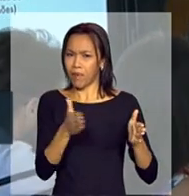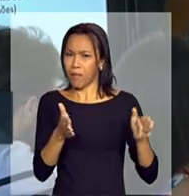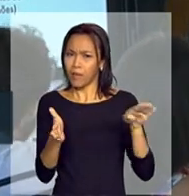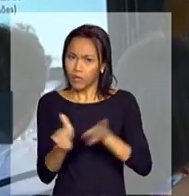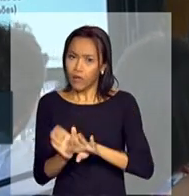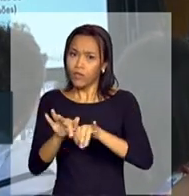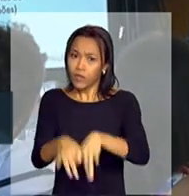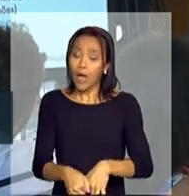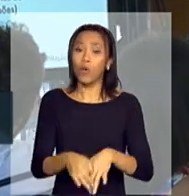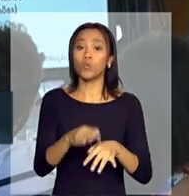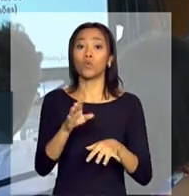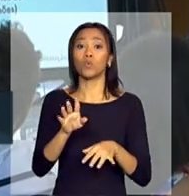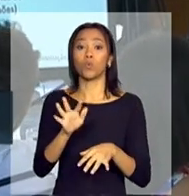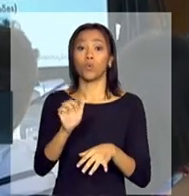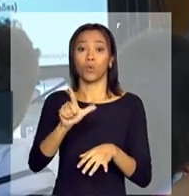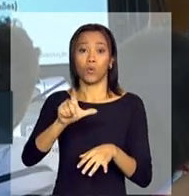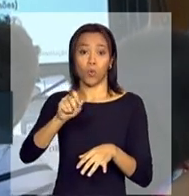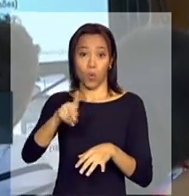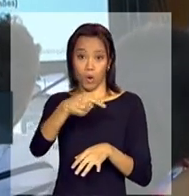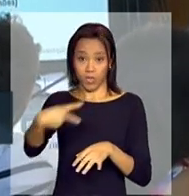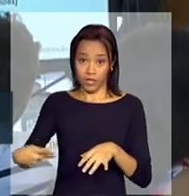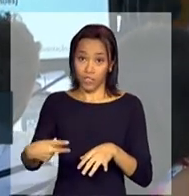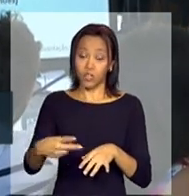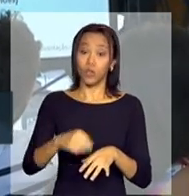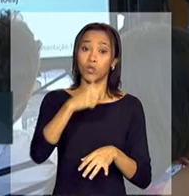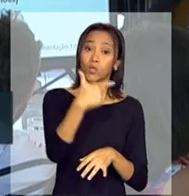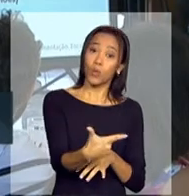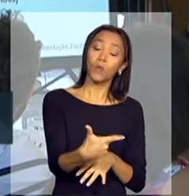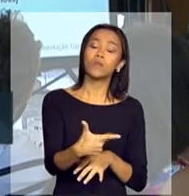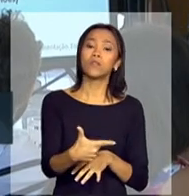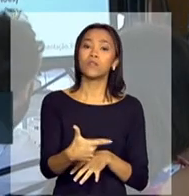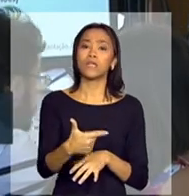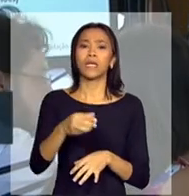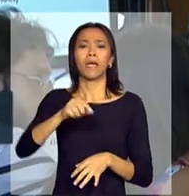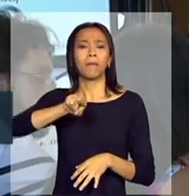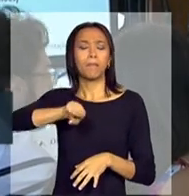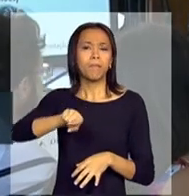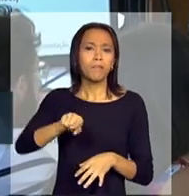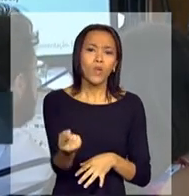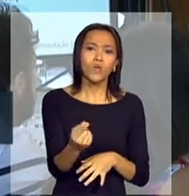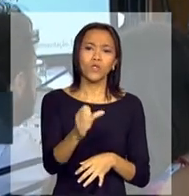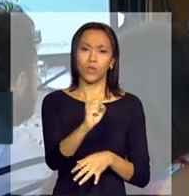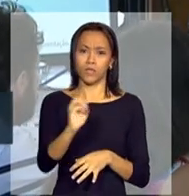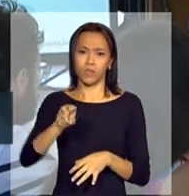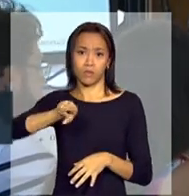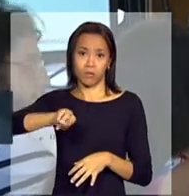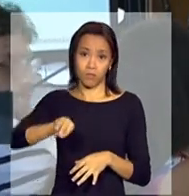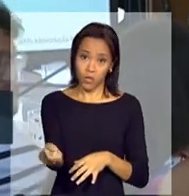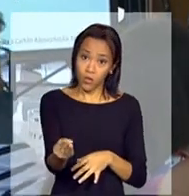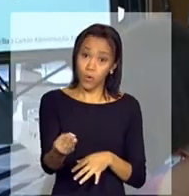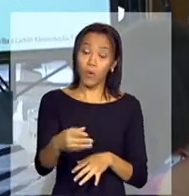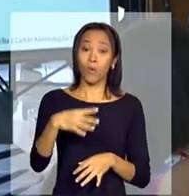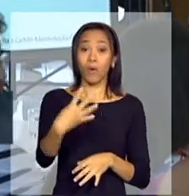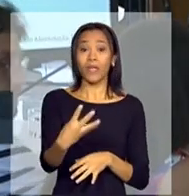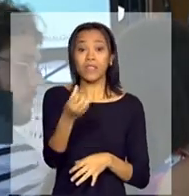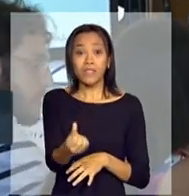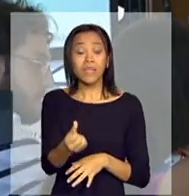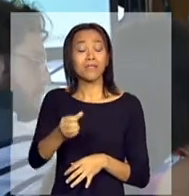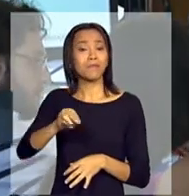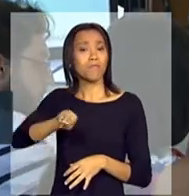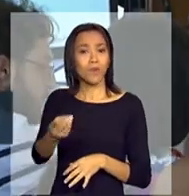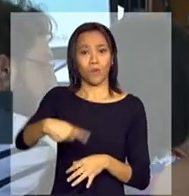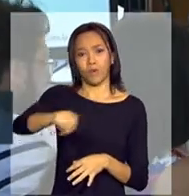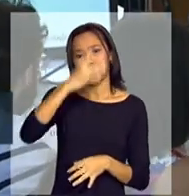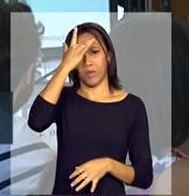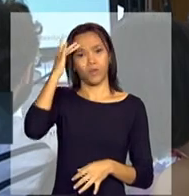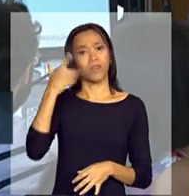presidente Lula em 12,8 milhões de famílias, 46 milhões de pessoas. Dá para dizer que